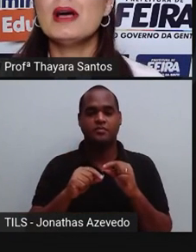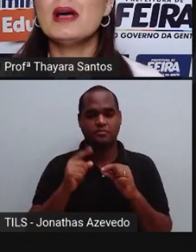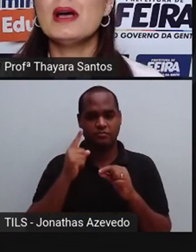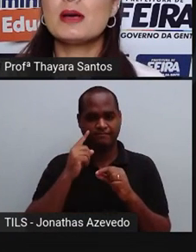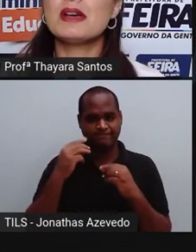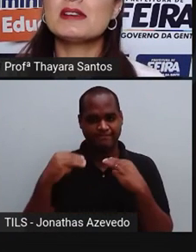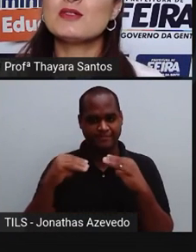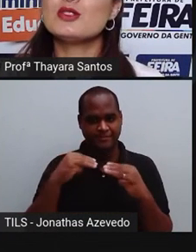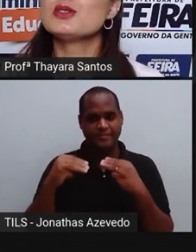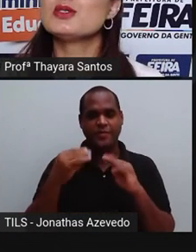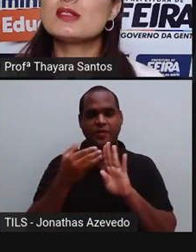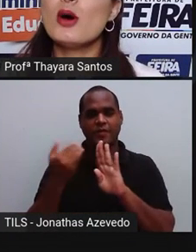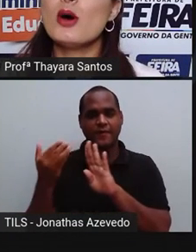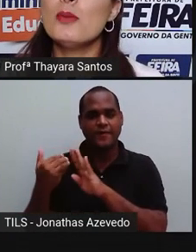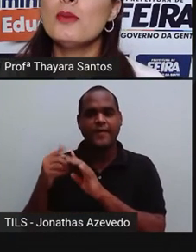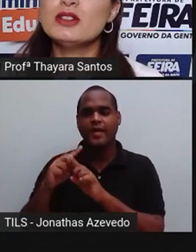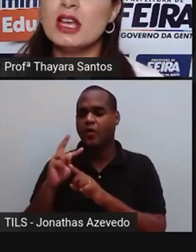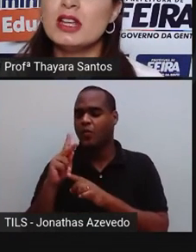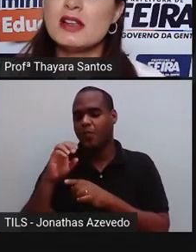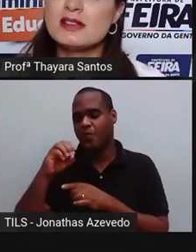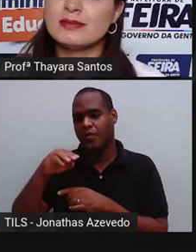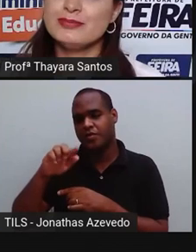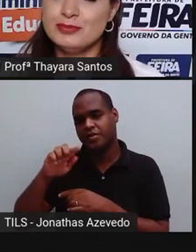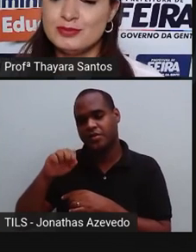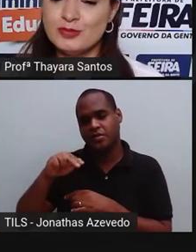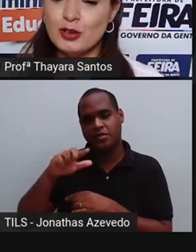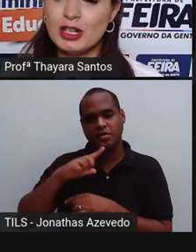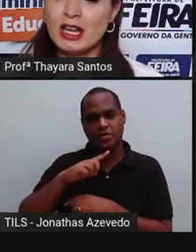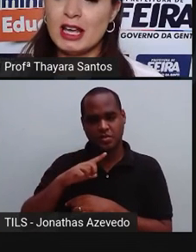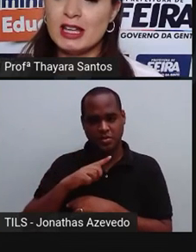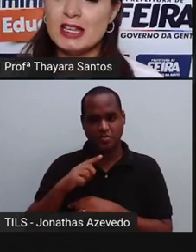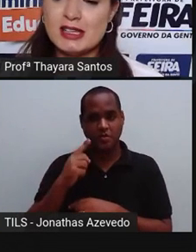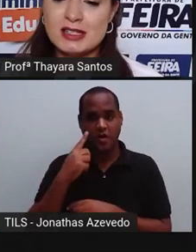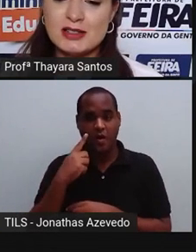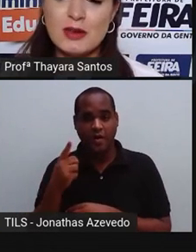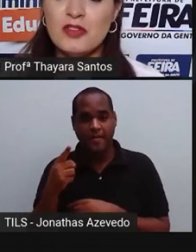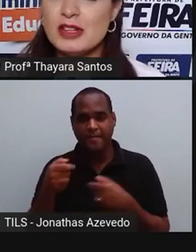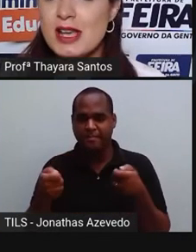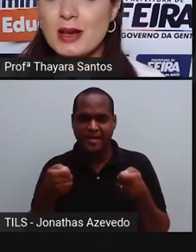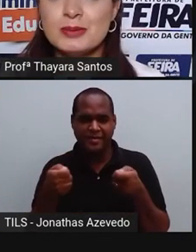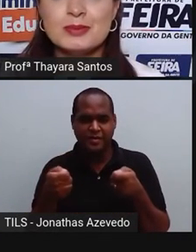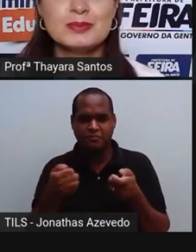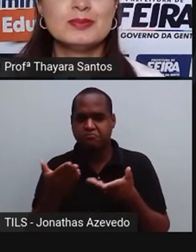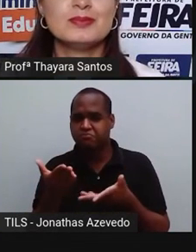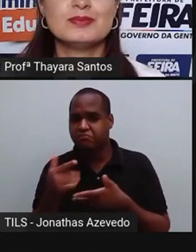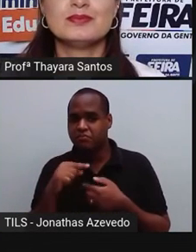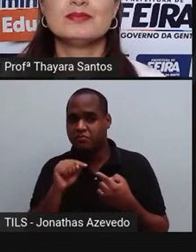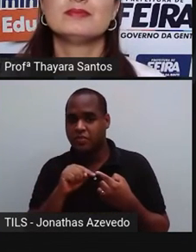um método de separação de misturas homogêneas. Hum, vou clicar aqui nesse. Vamos ver se é.